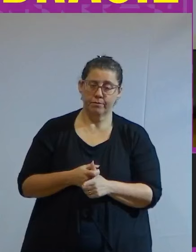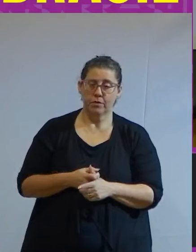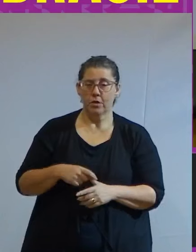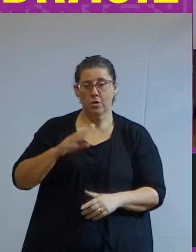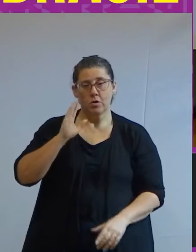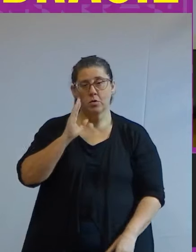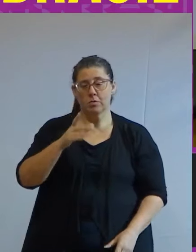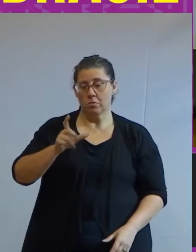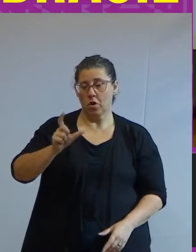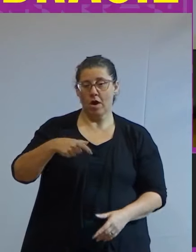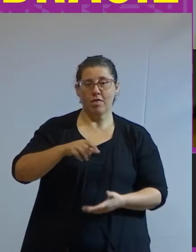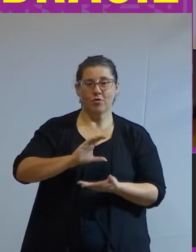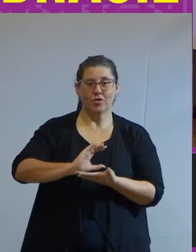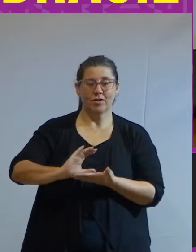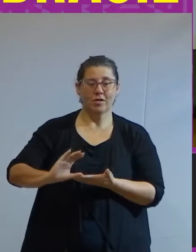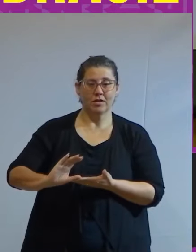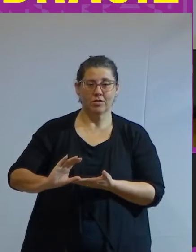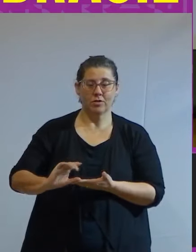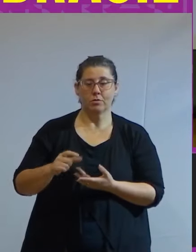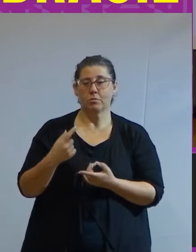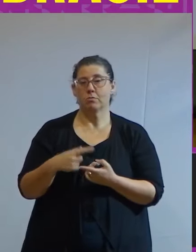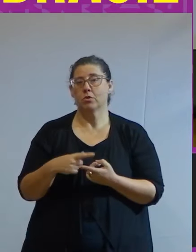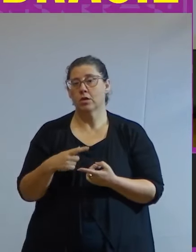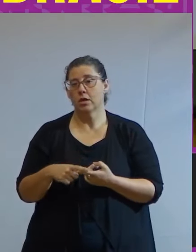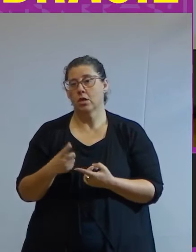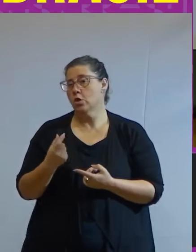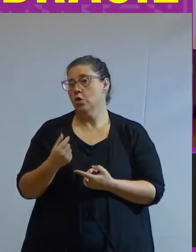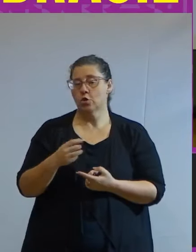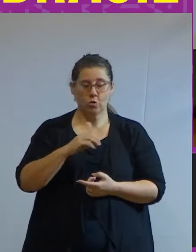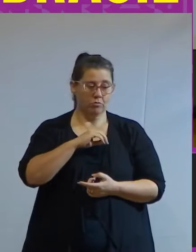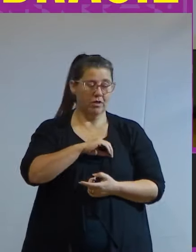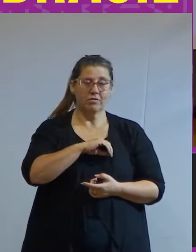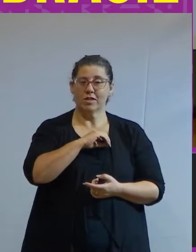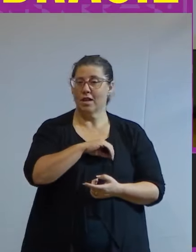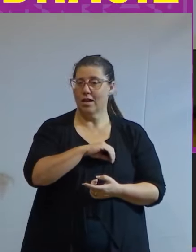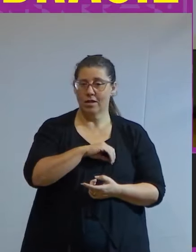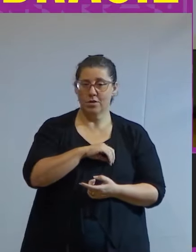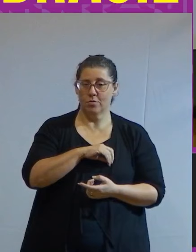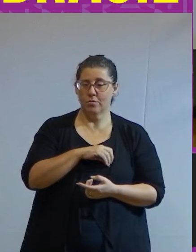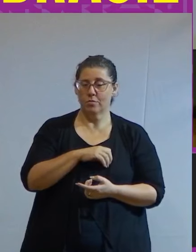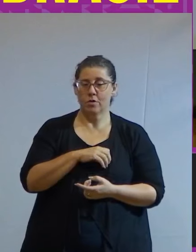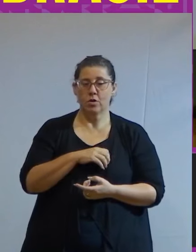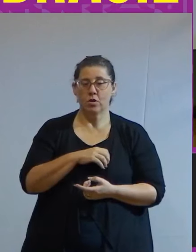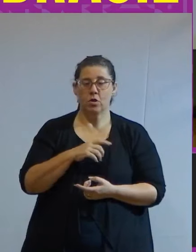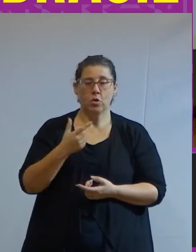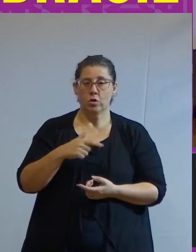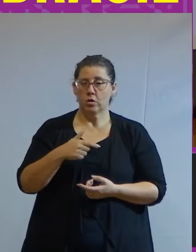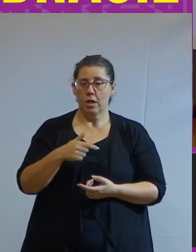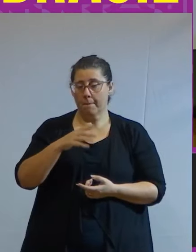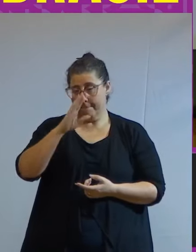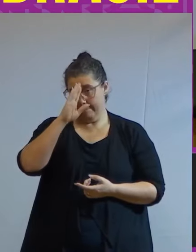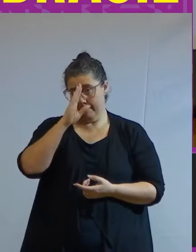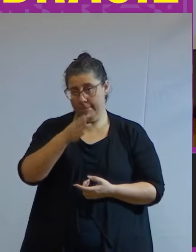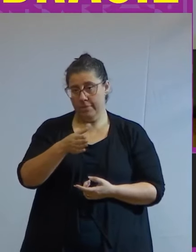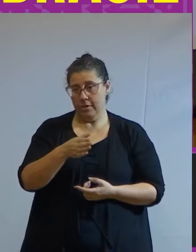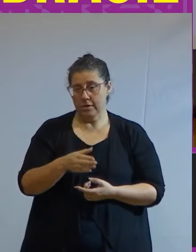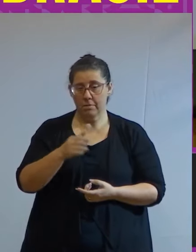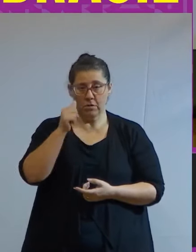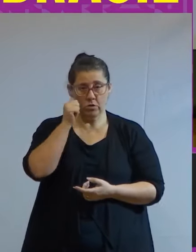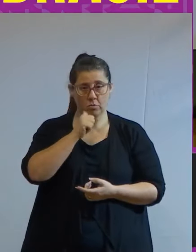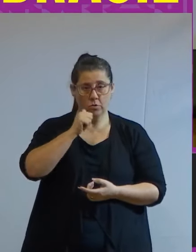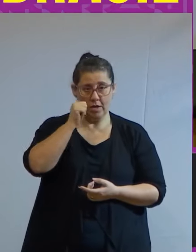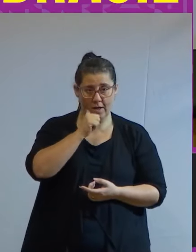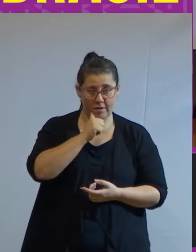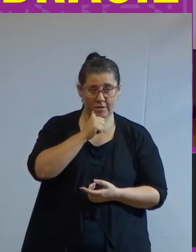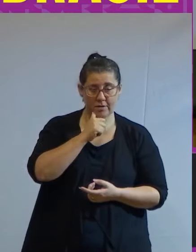o cartão de crédito por conta que não tem um salário suficiente não recebem um salário principalmente as mulheres que é importante